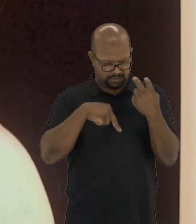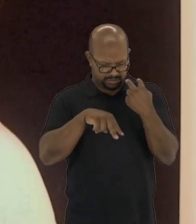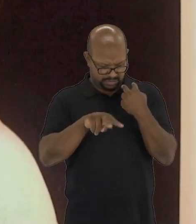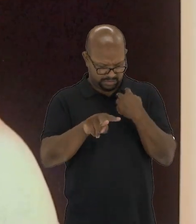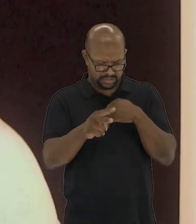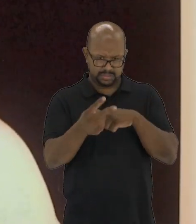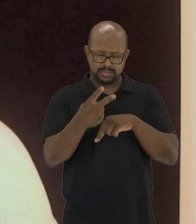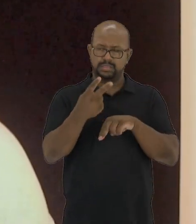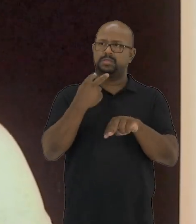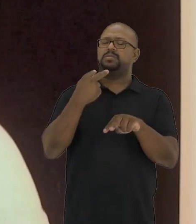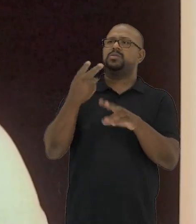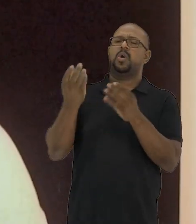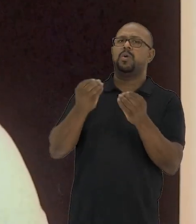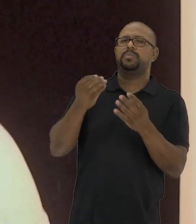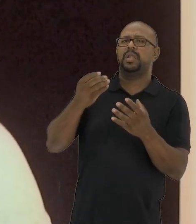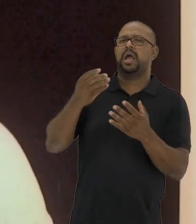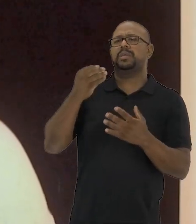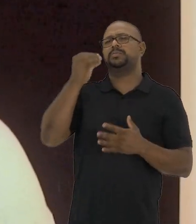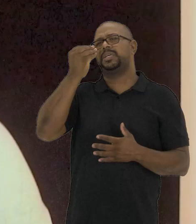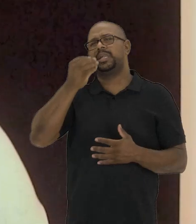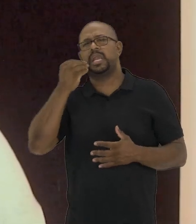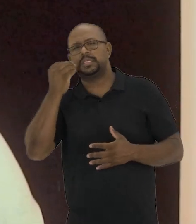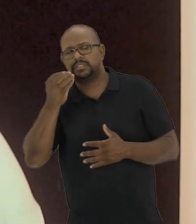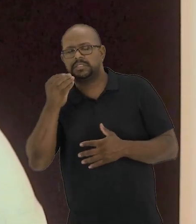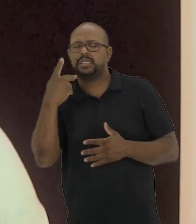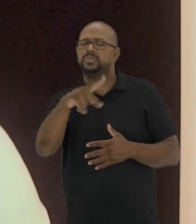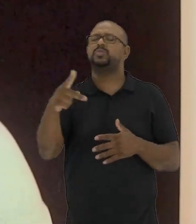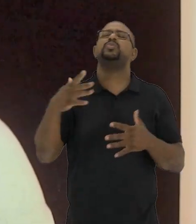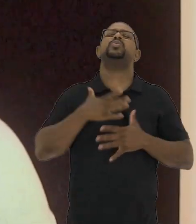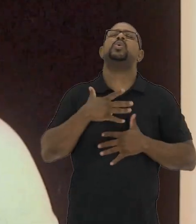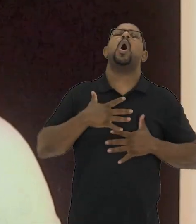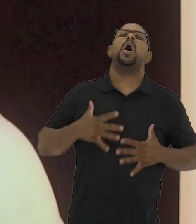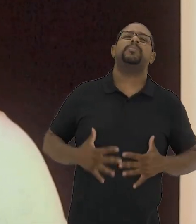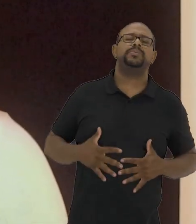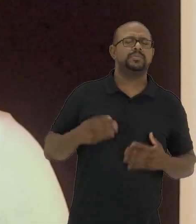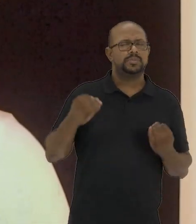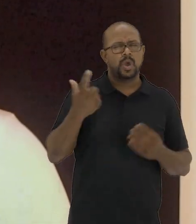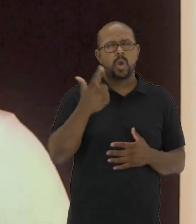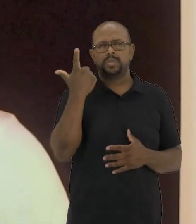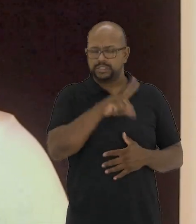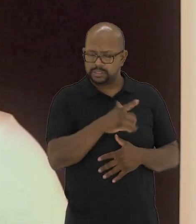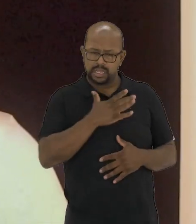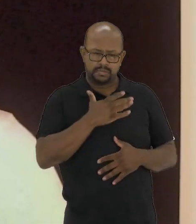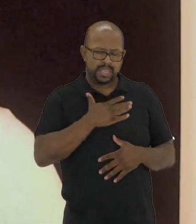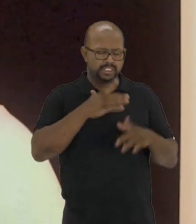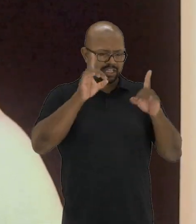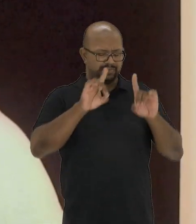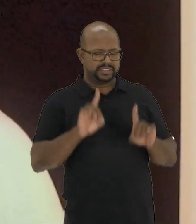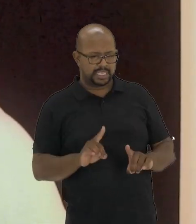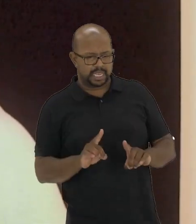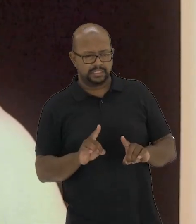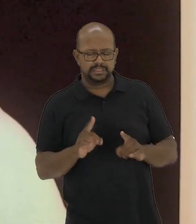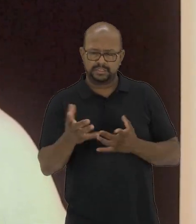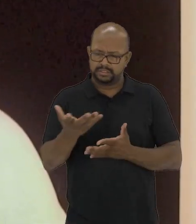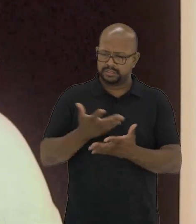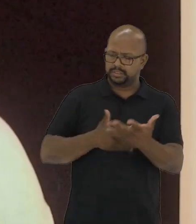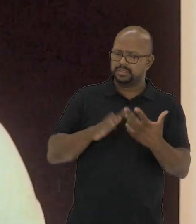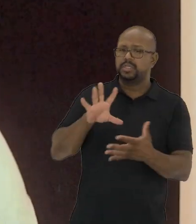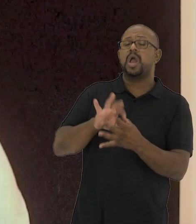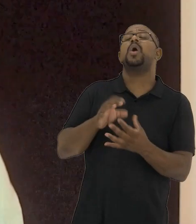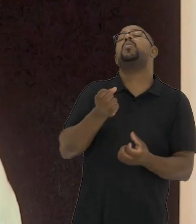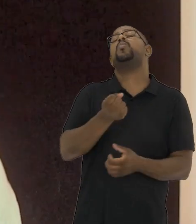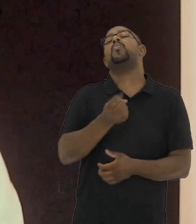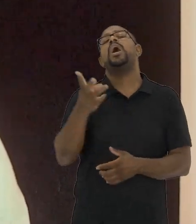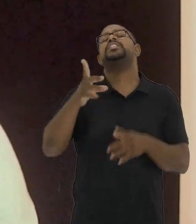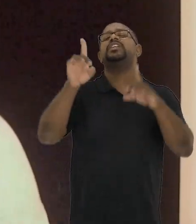onde me reconheço na experiência da deficiência dos corpos? Até onde consigo relacioná-las também às minhas próprias